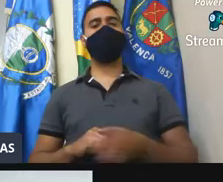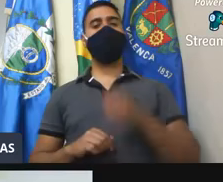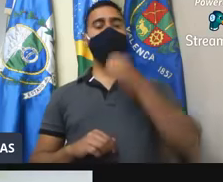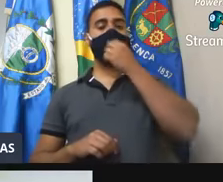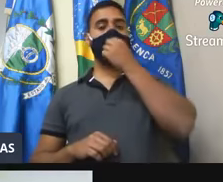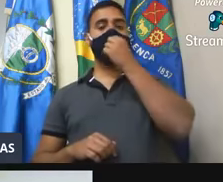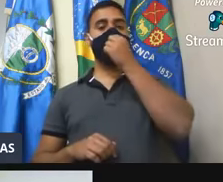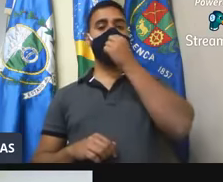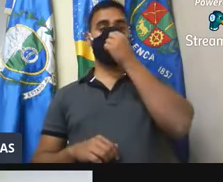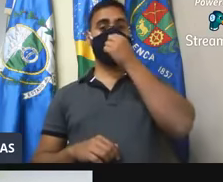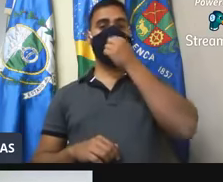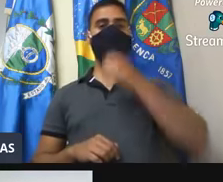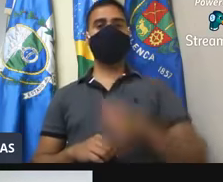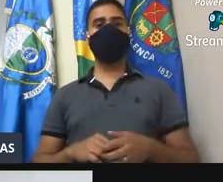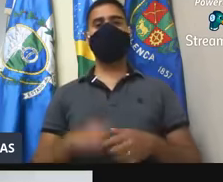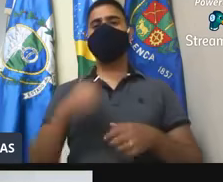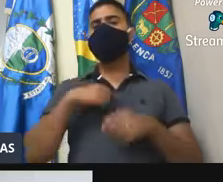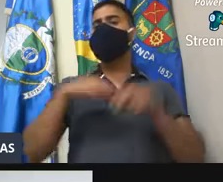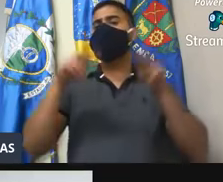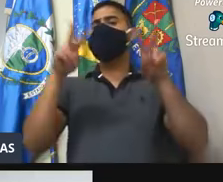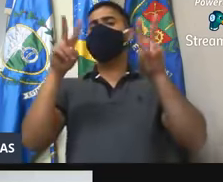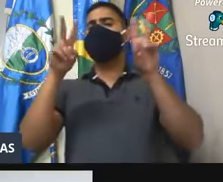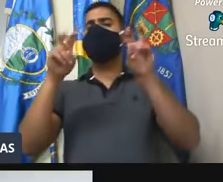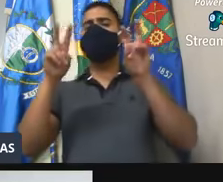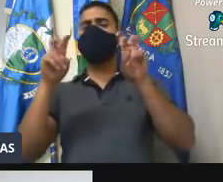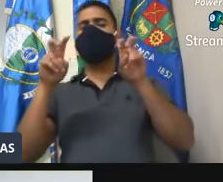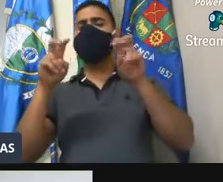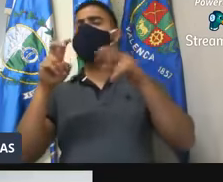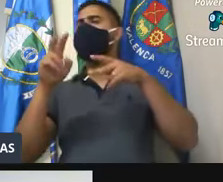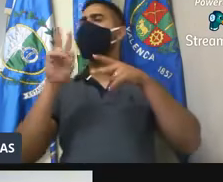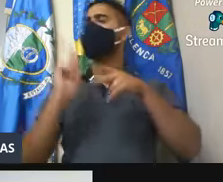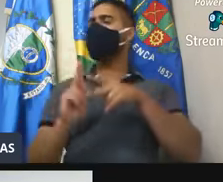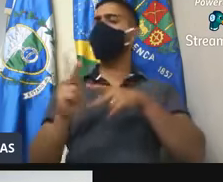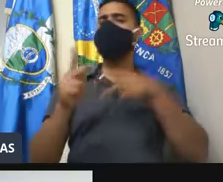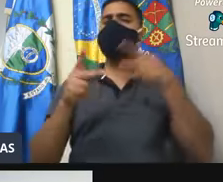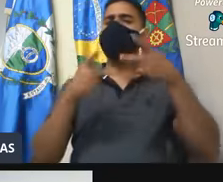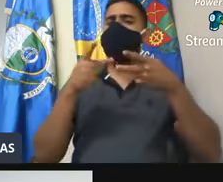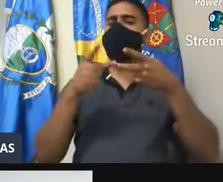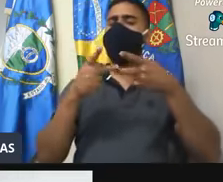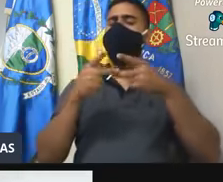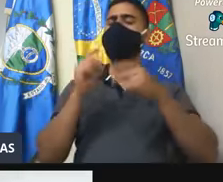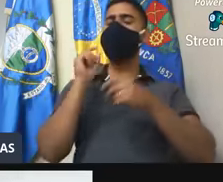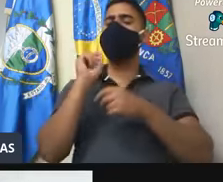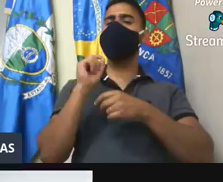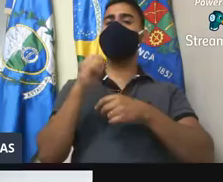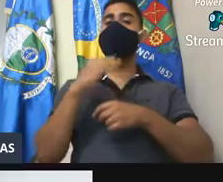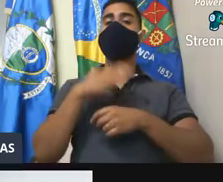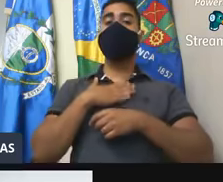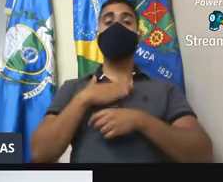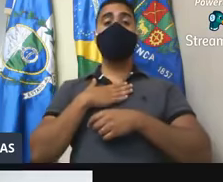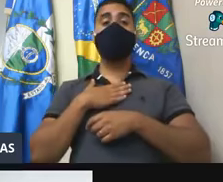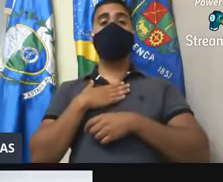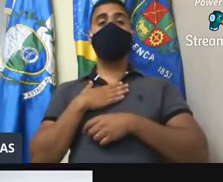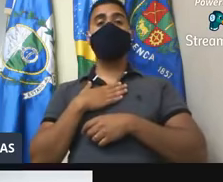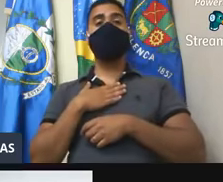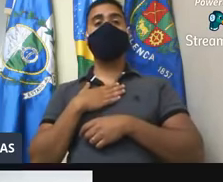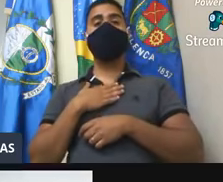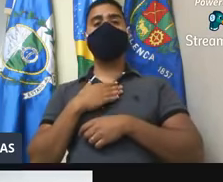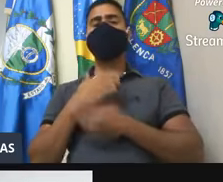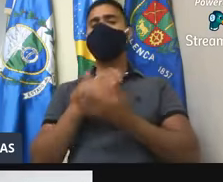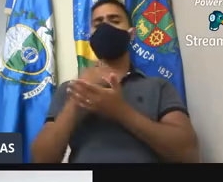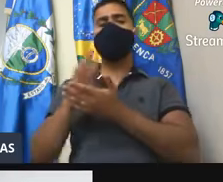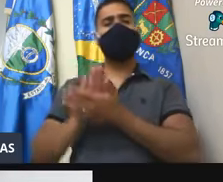e assuntos que a gente aborda, mas eu entrei nesse meu mandato